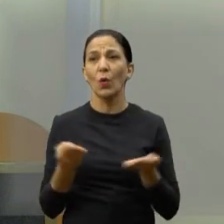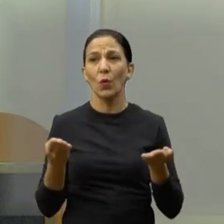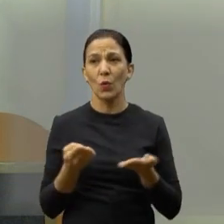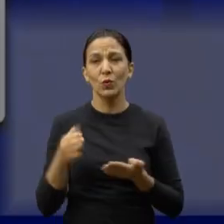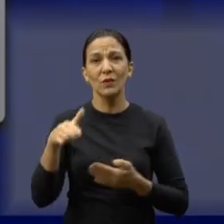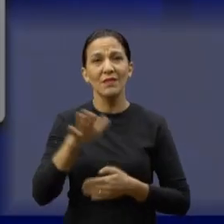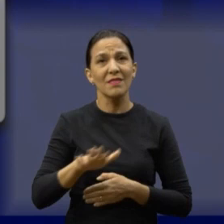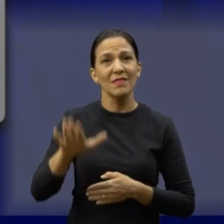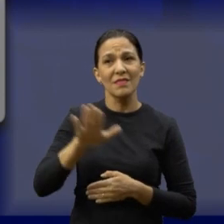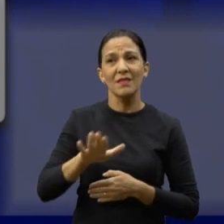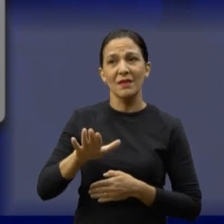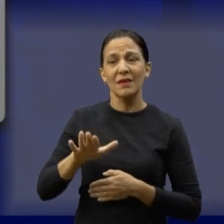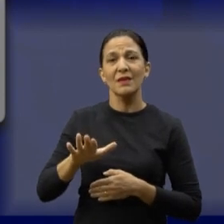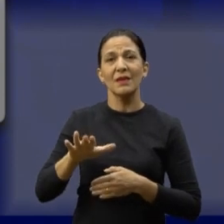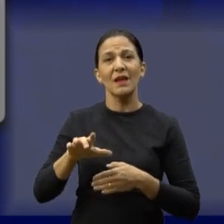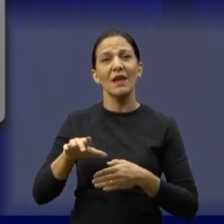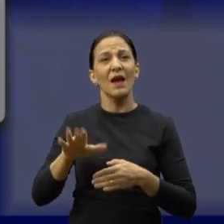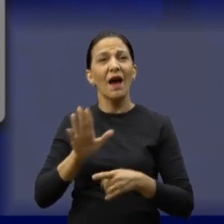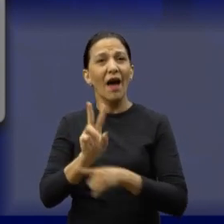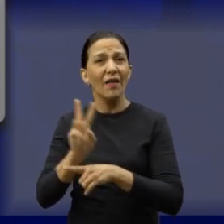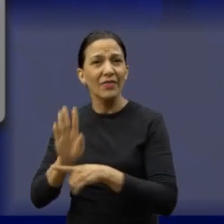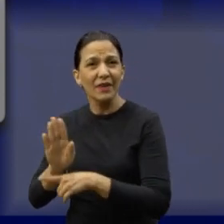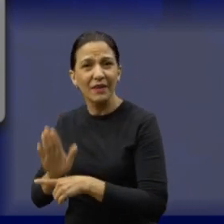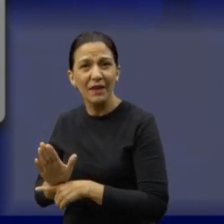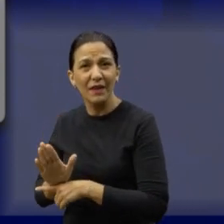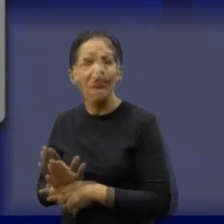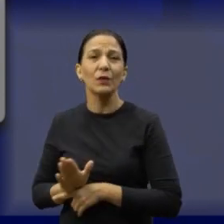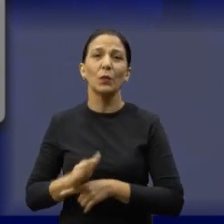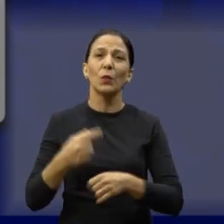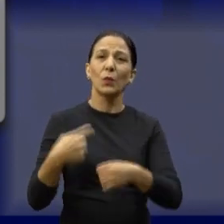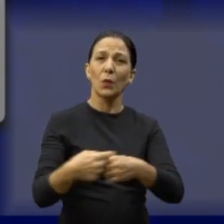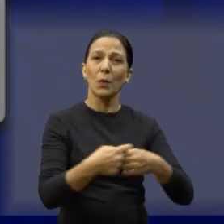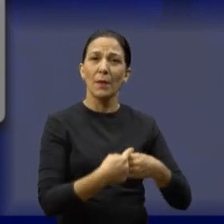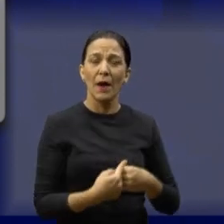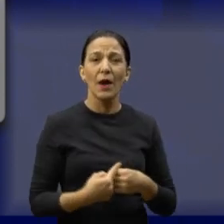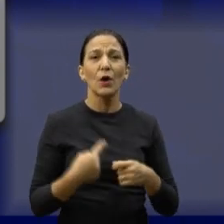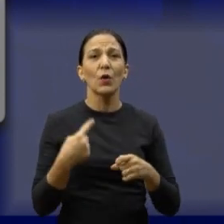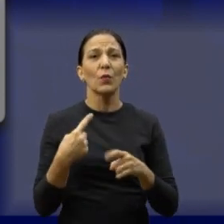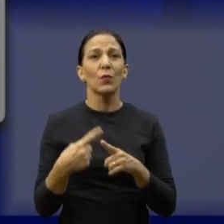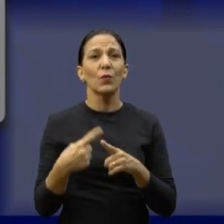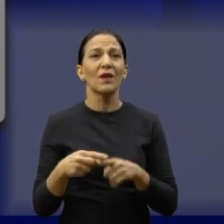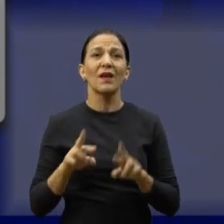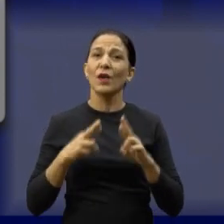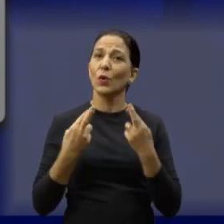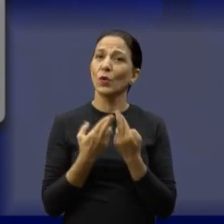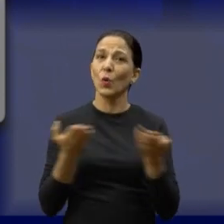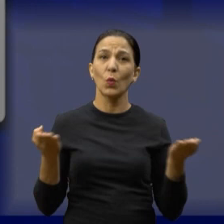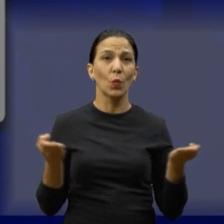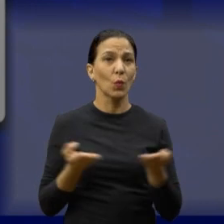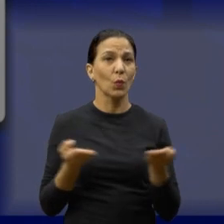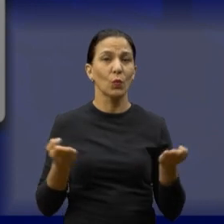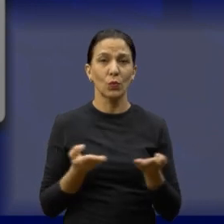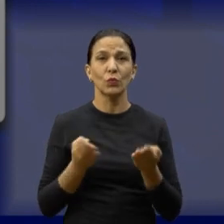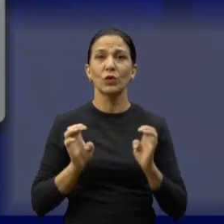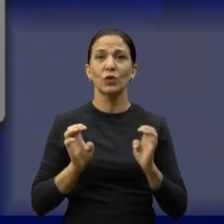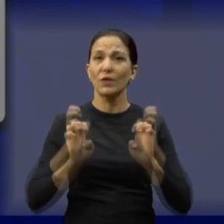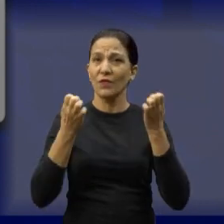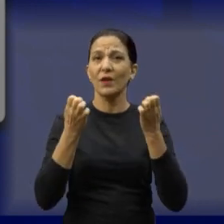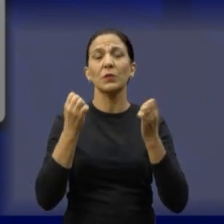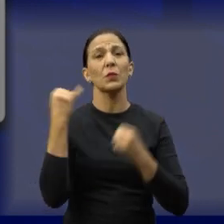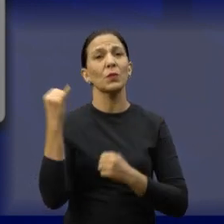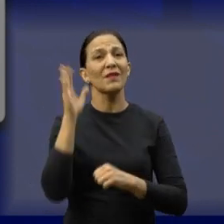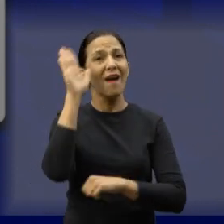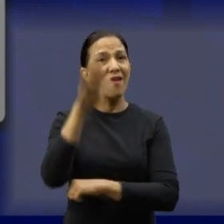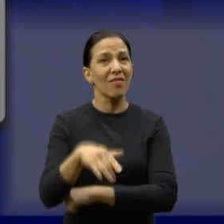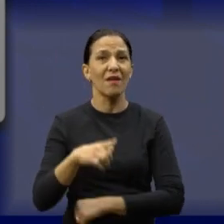na zona norte, lá no gabinete dos bairros, porque nós estamos aqui excepcionalmente fazendo a sessão, porque nós estamos em um muito importante